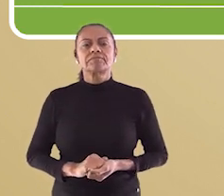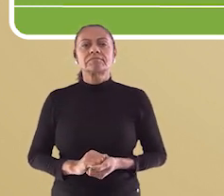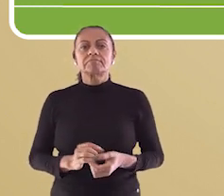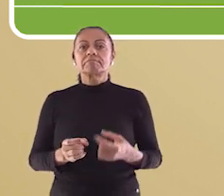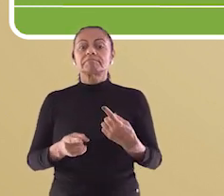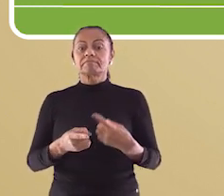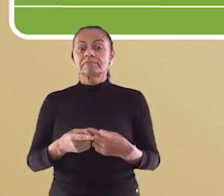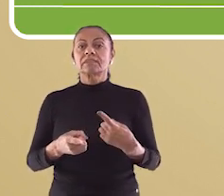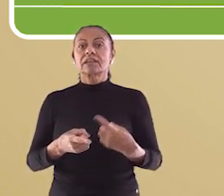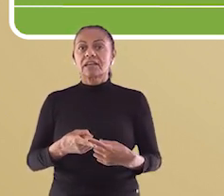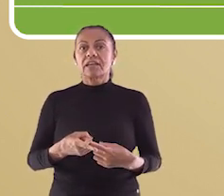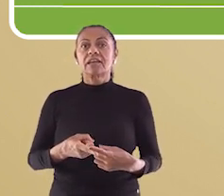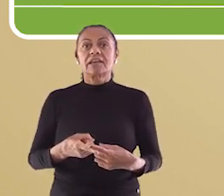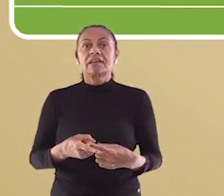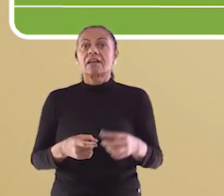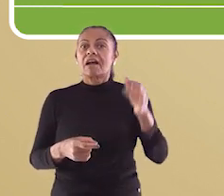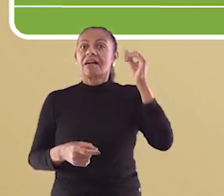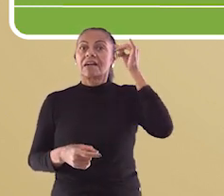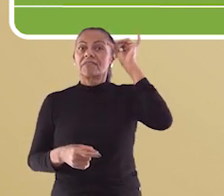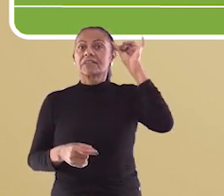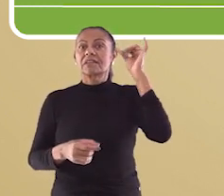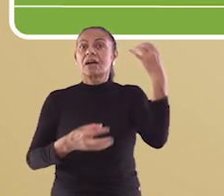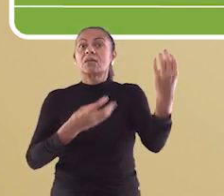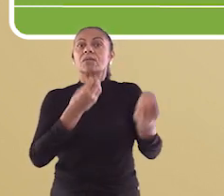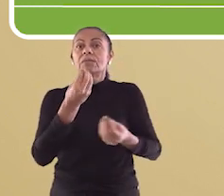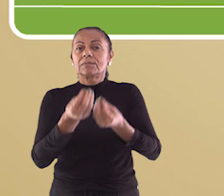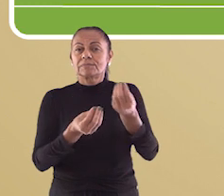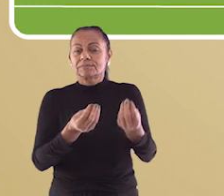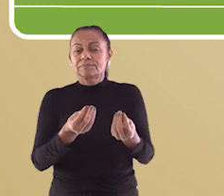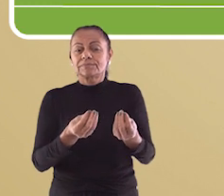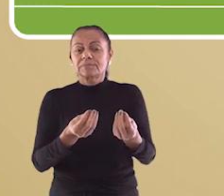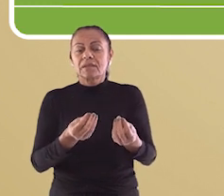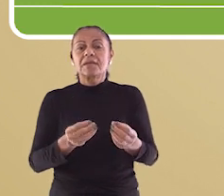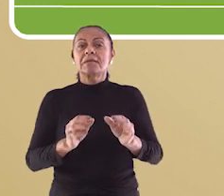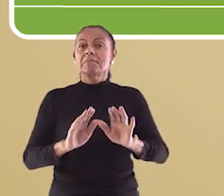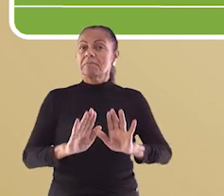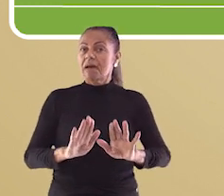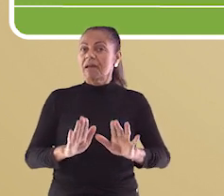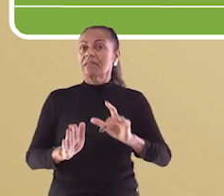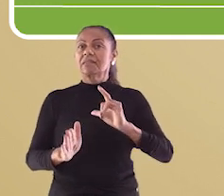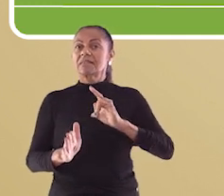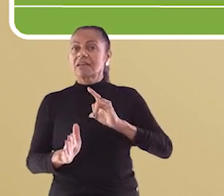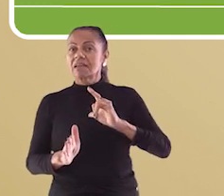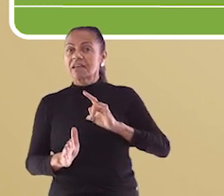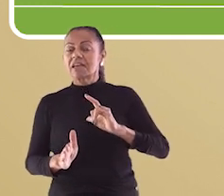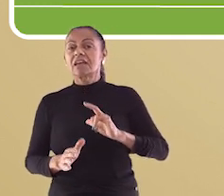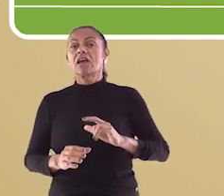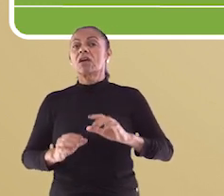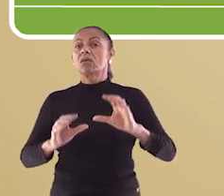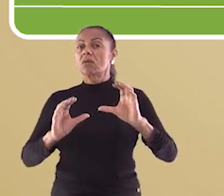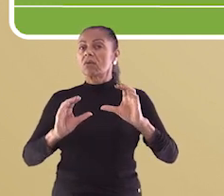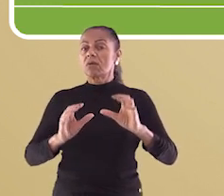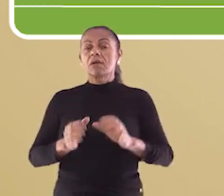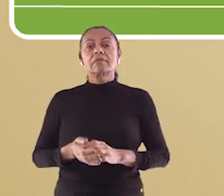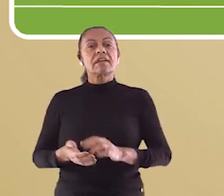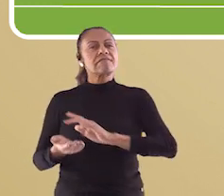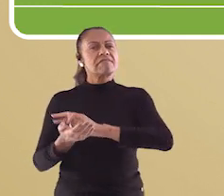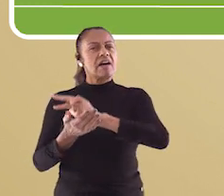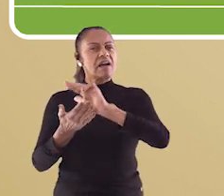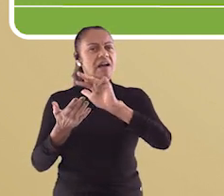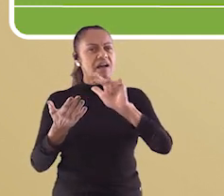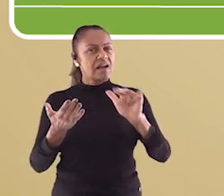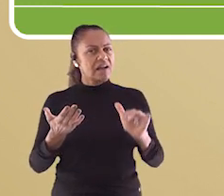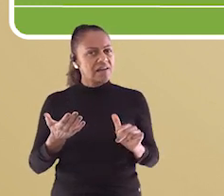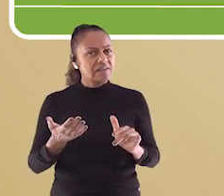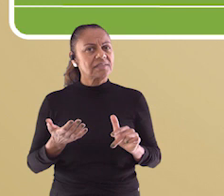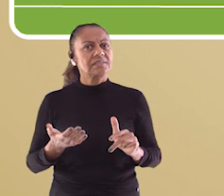fatores naturais. E estes, infelizmente, a curto prazo, não podem ser evitados. Porém,